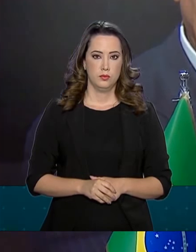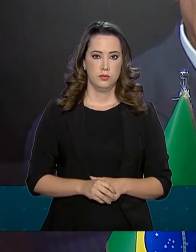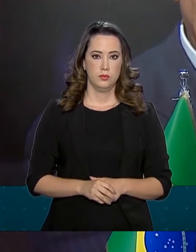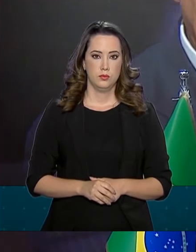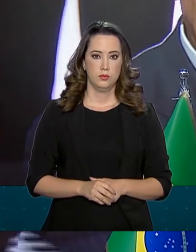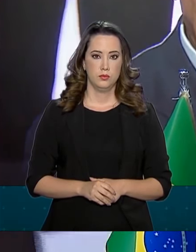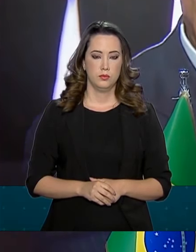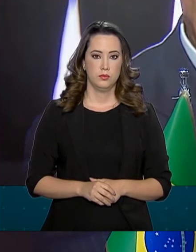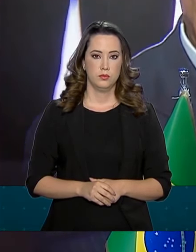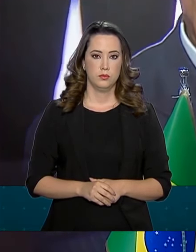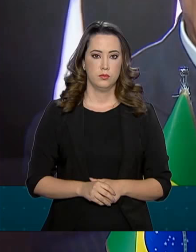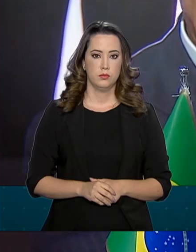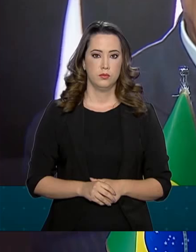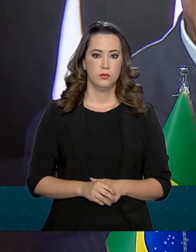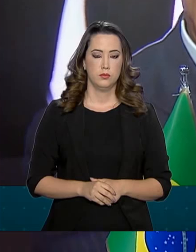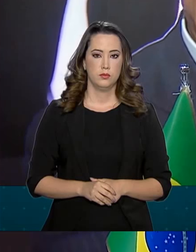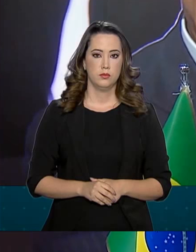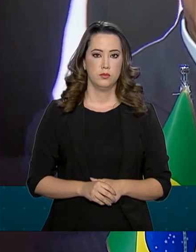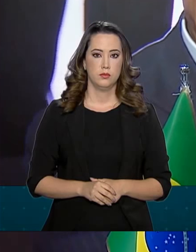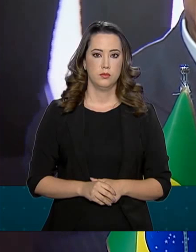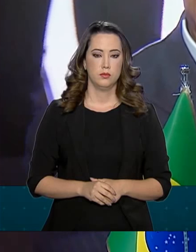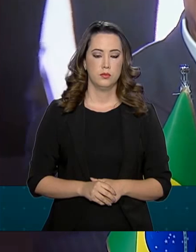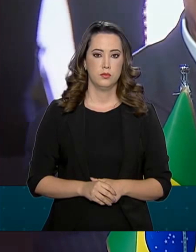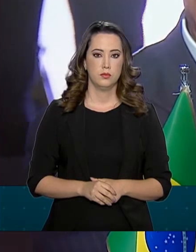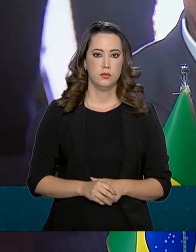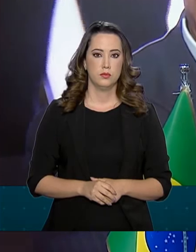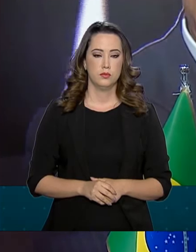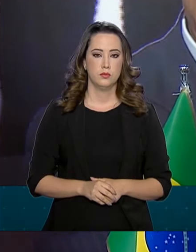Minha primeira participação é essa no Mercosul.